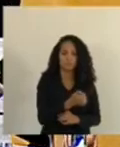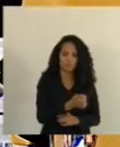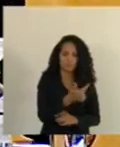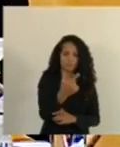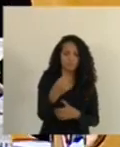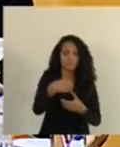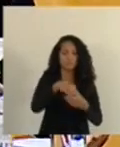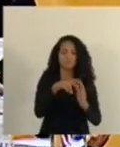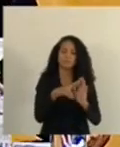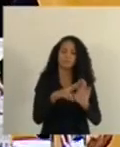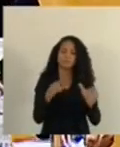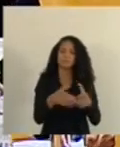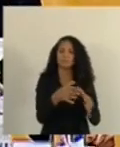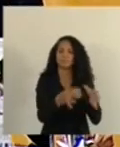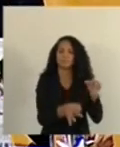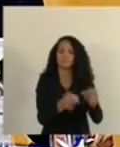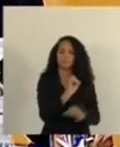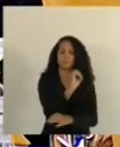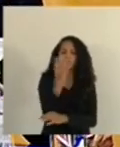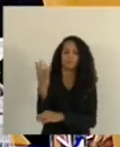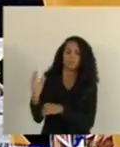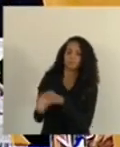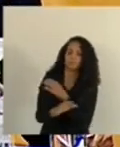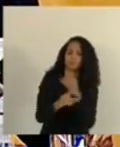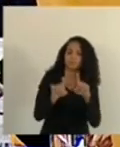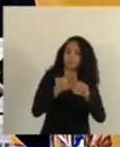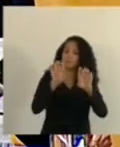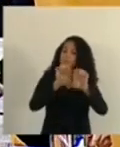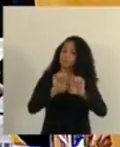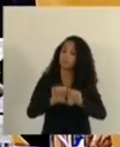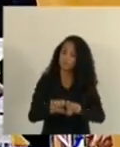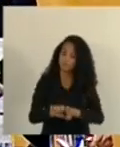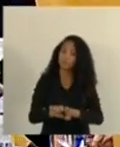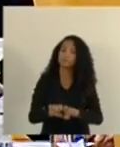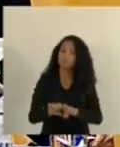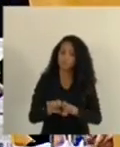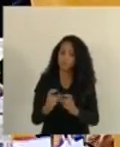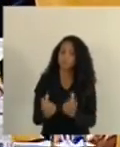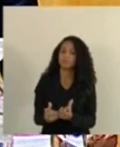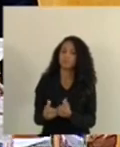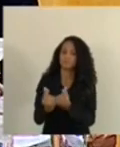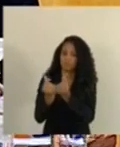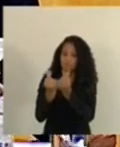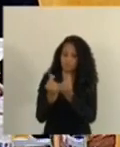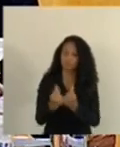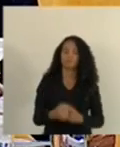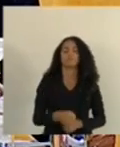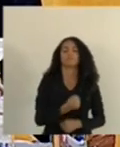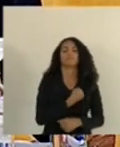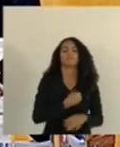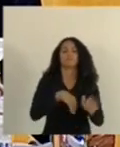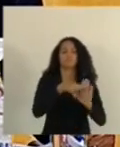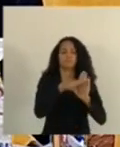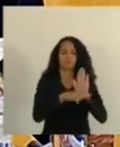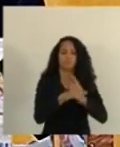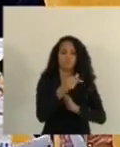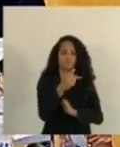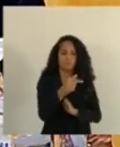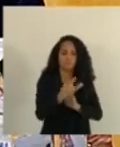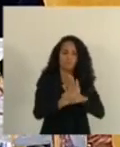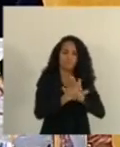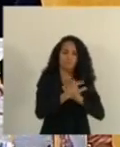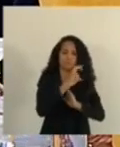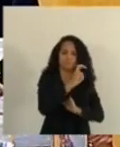Interno, as Comissões de Justiça, Meio Ambiente, Infraestrutura e Defesa. Sétimo item da pauta, Projeto de Lei